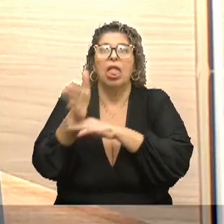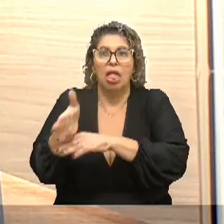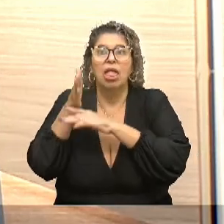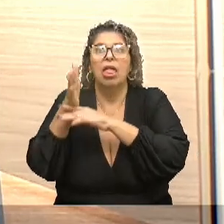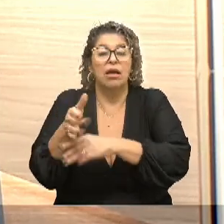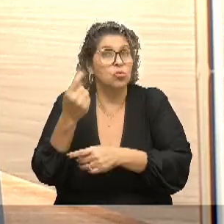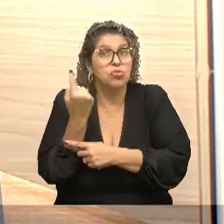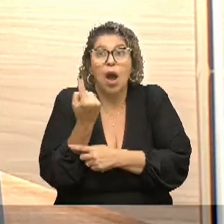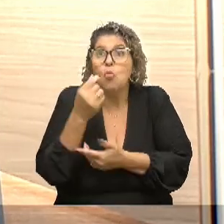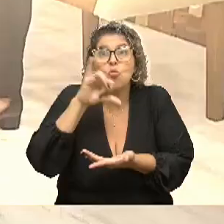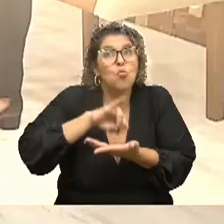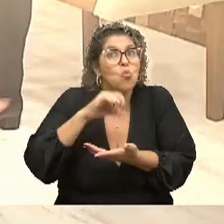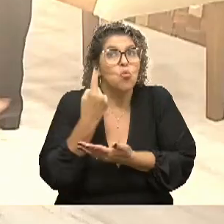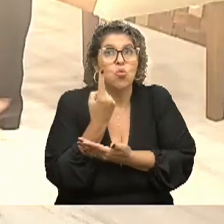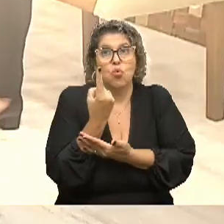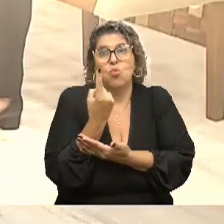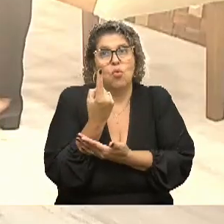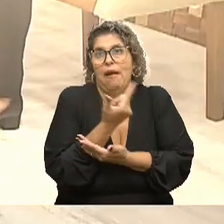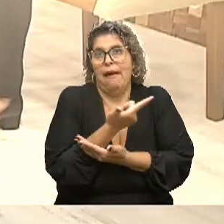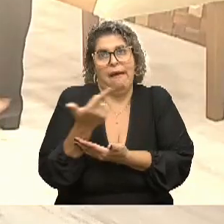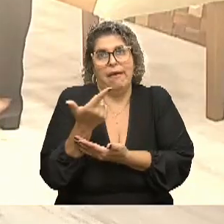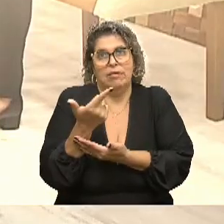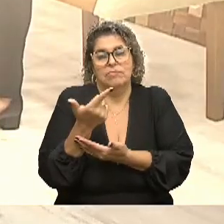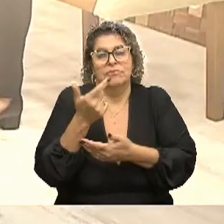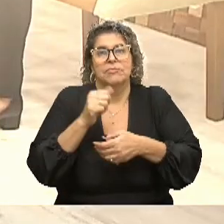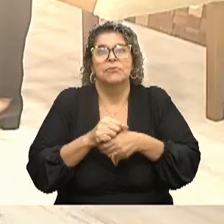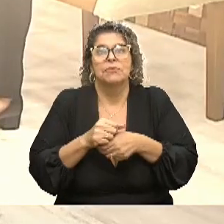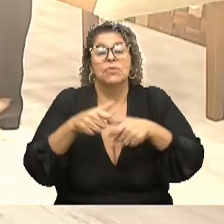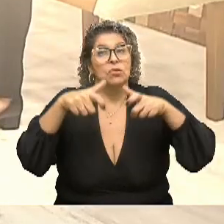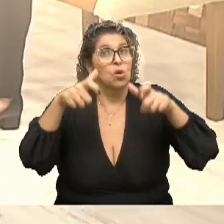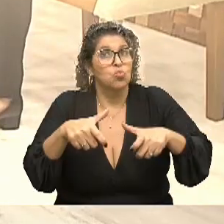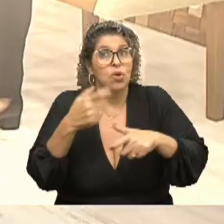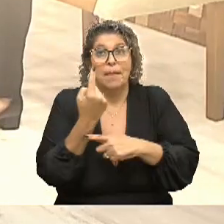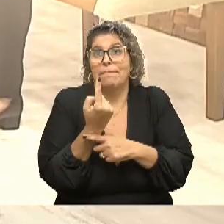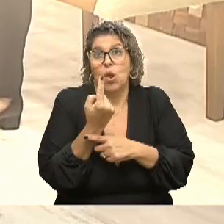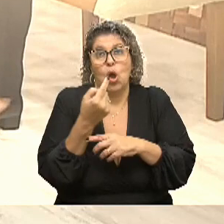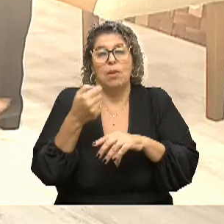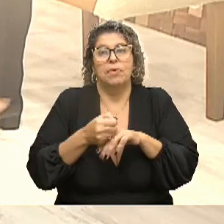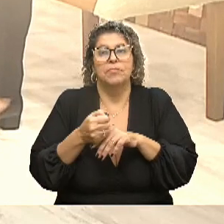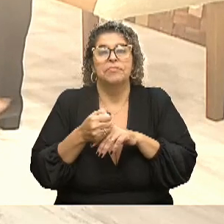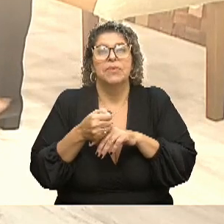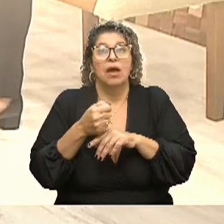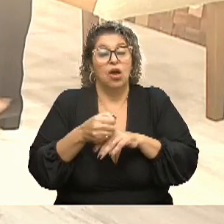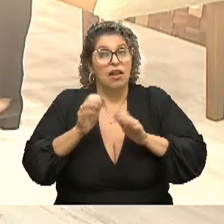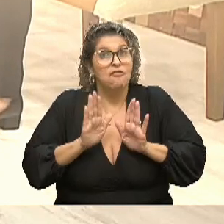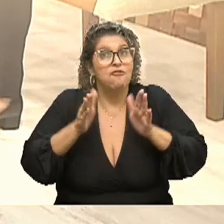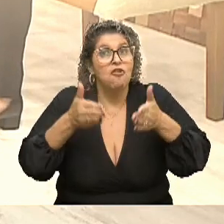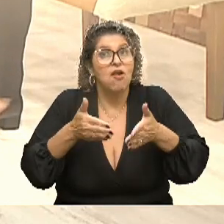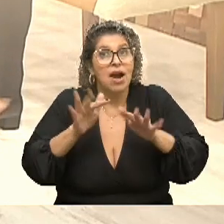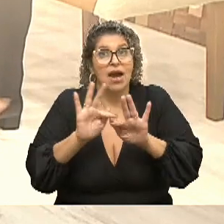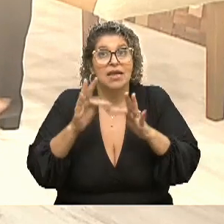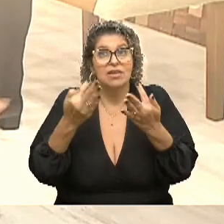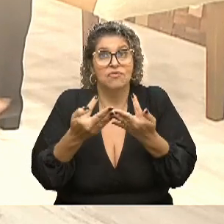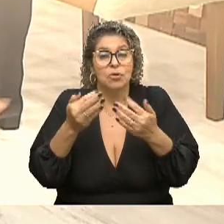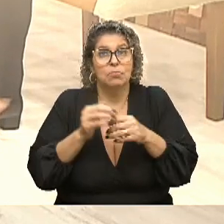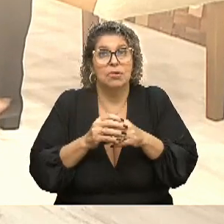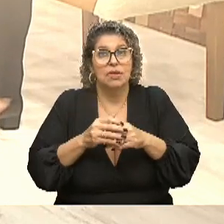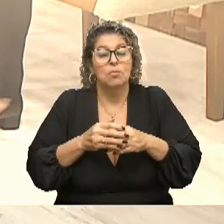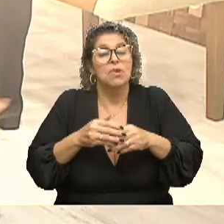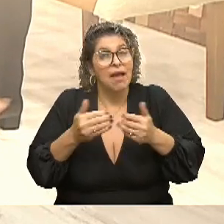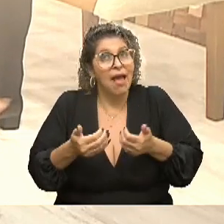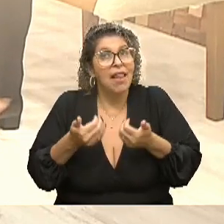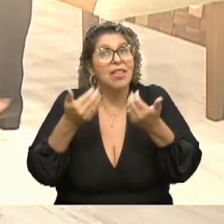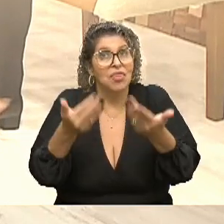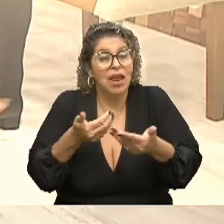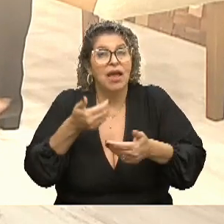concentrado num lugar único. Então, sim, né? Eu acho que focar na família, porque a família presta o cuidado, a